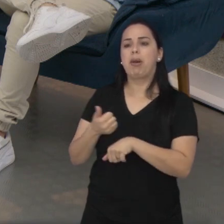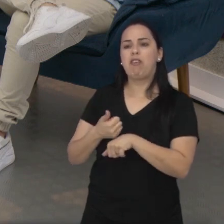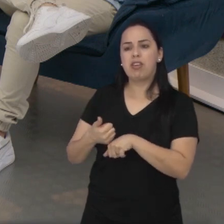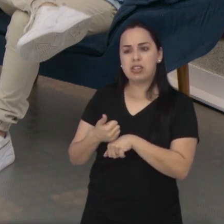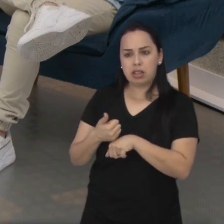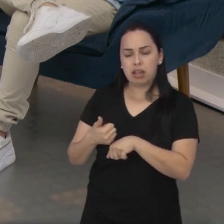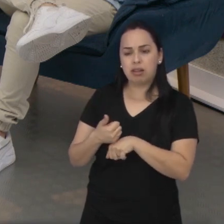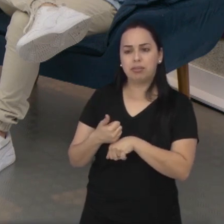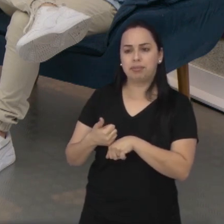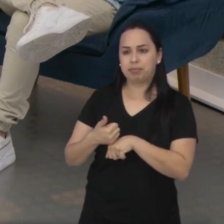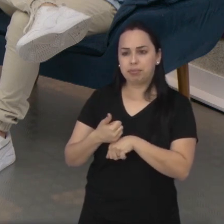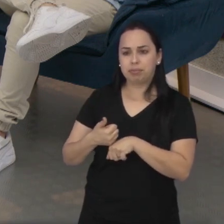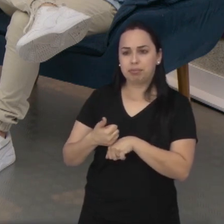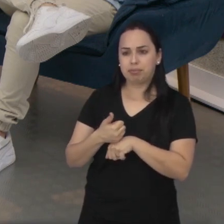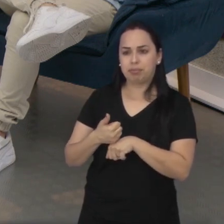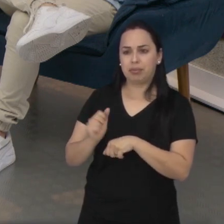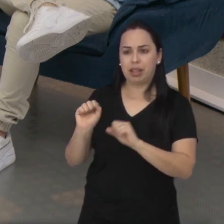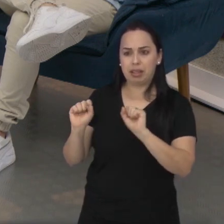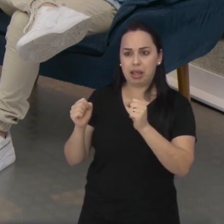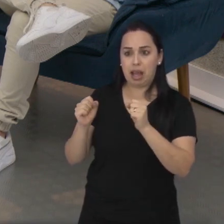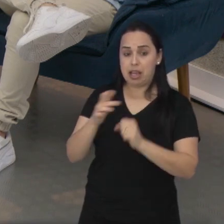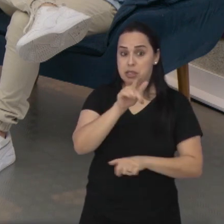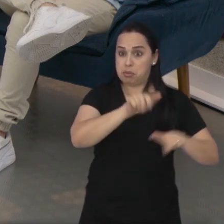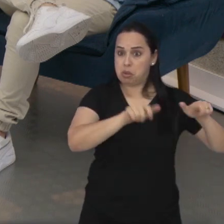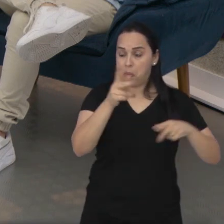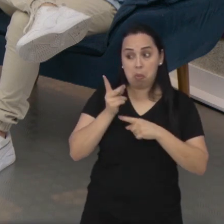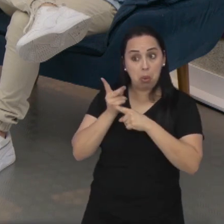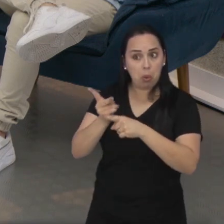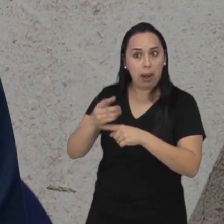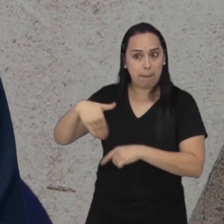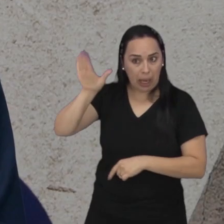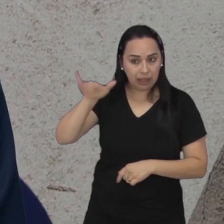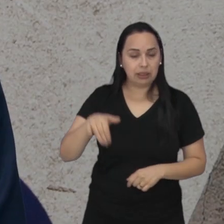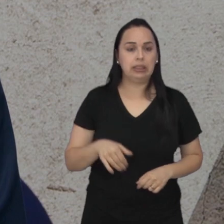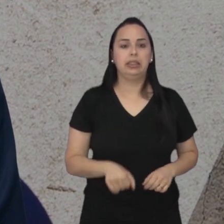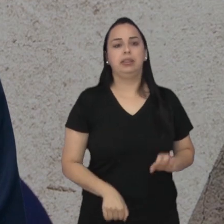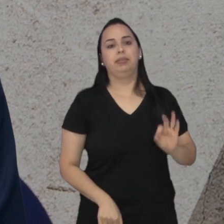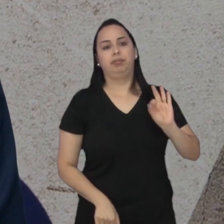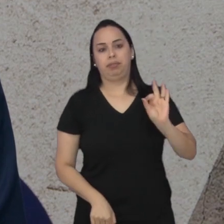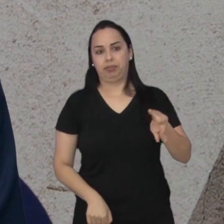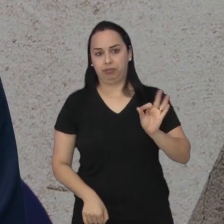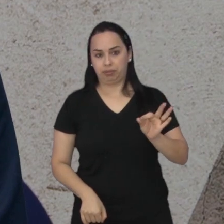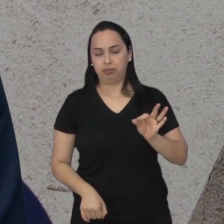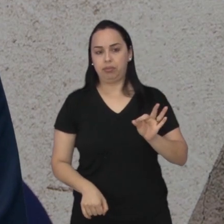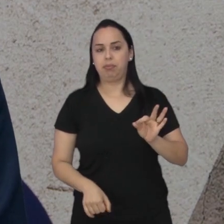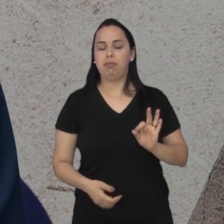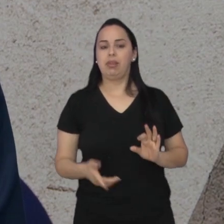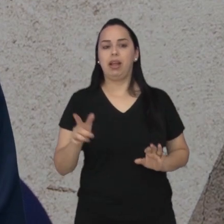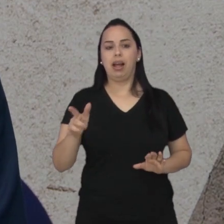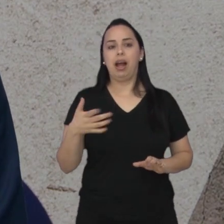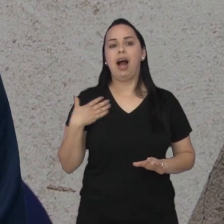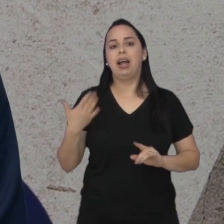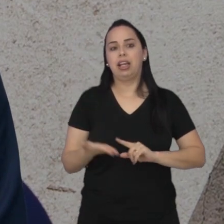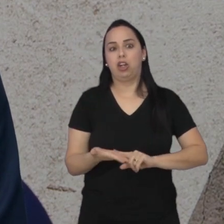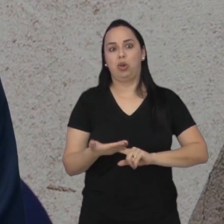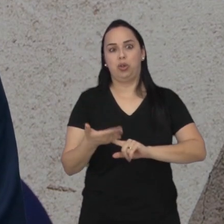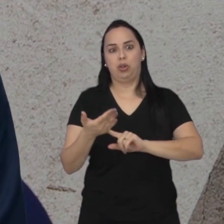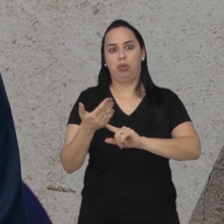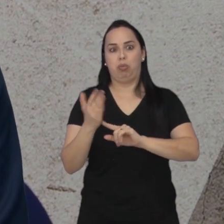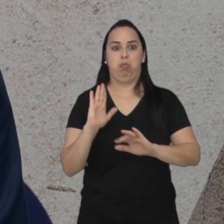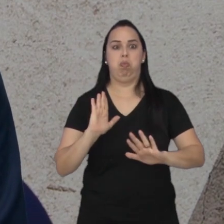esse profissional de educação física, ele é mais procurado? Exatamente, Adriane. Com o avanço tecnológico,